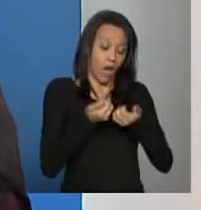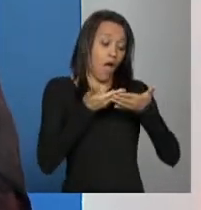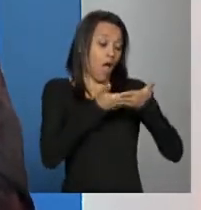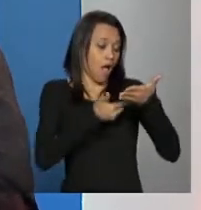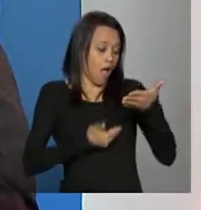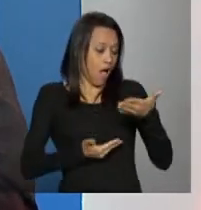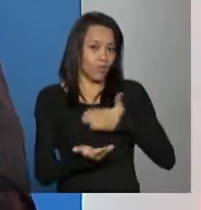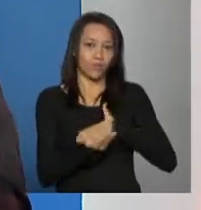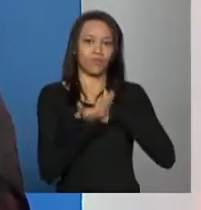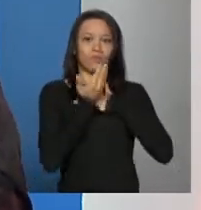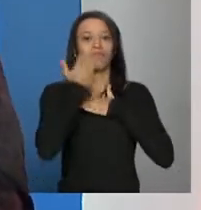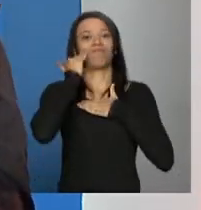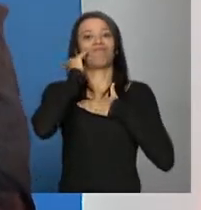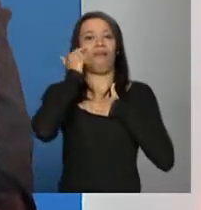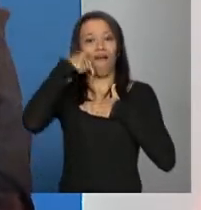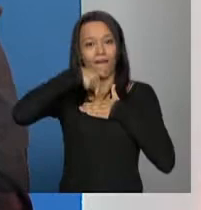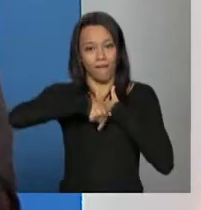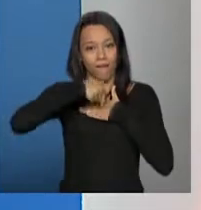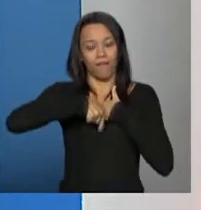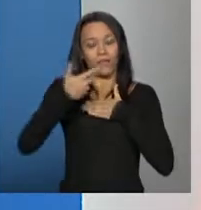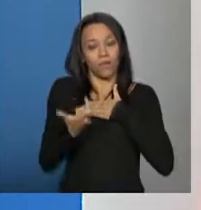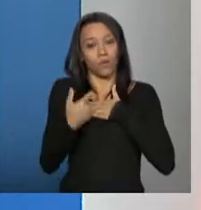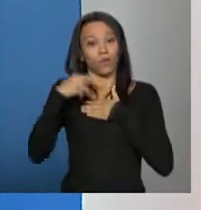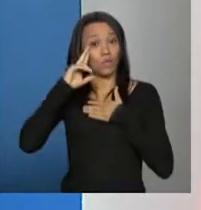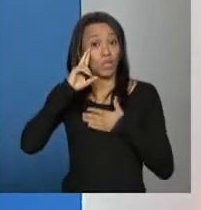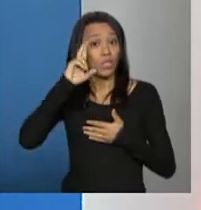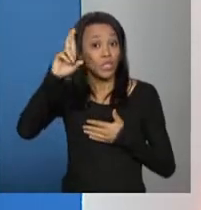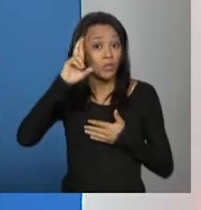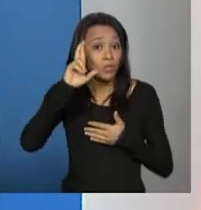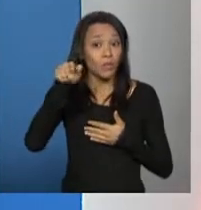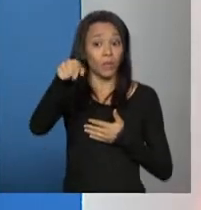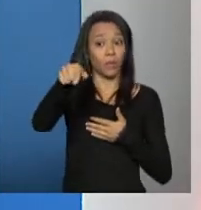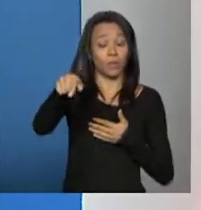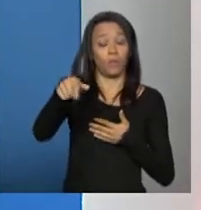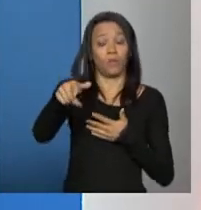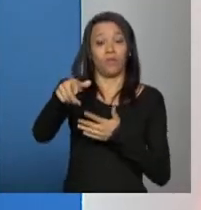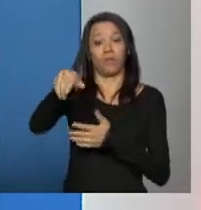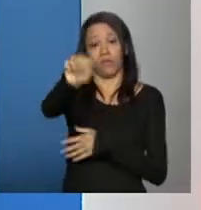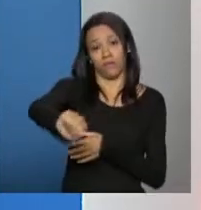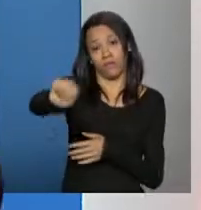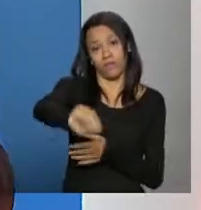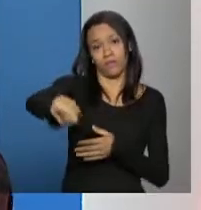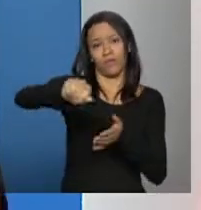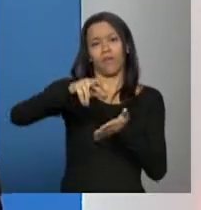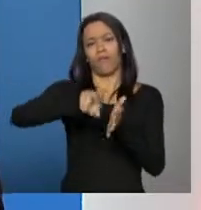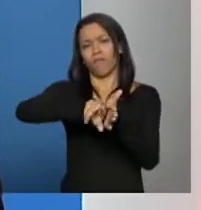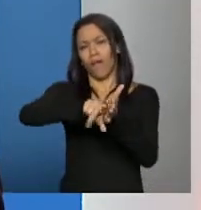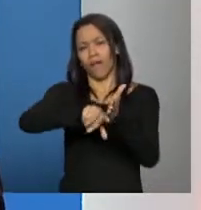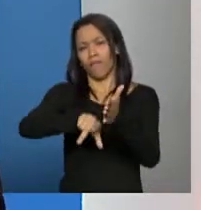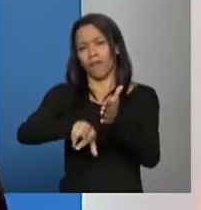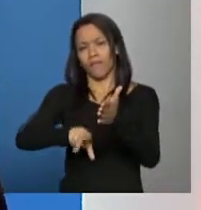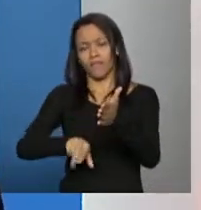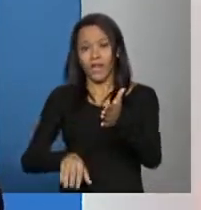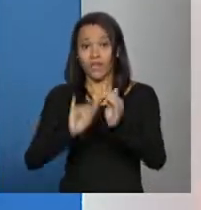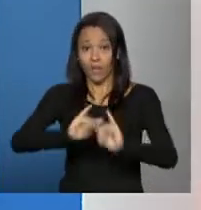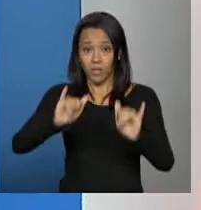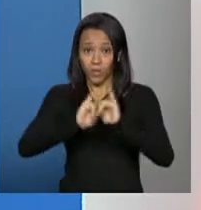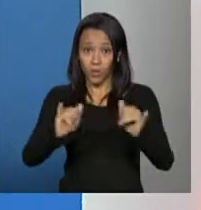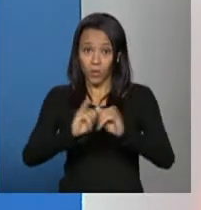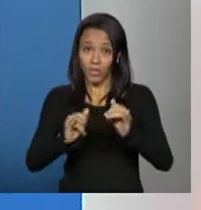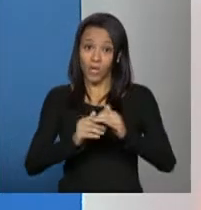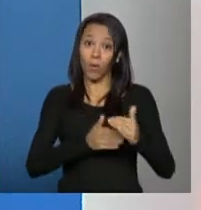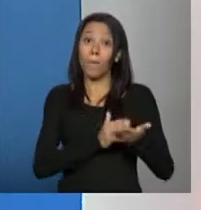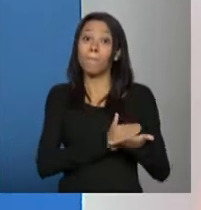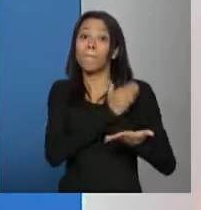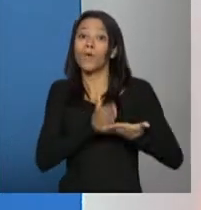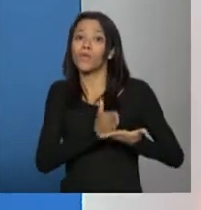na verdade do diretor da entidade várias informações que tem nesse processo de inscrição elas têm que